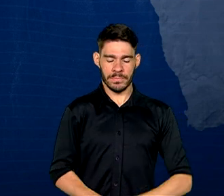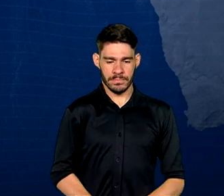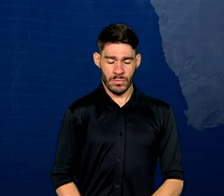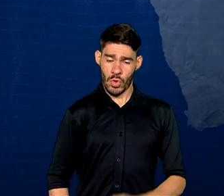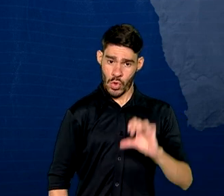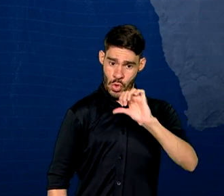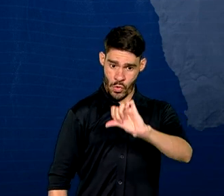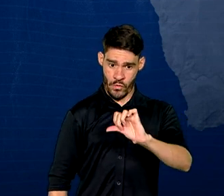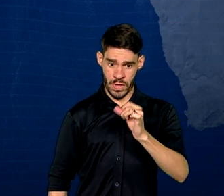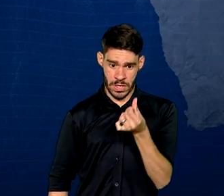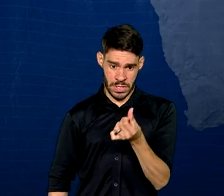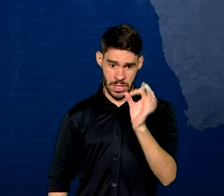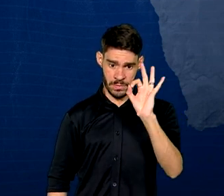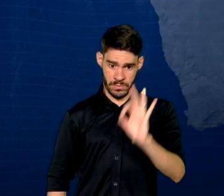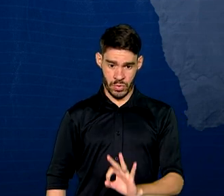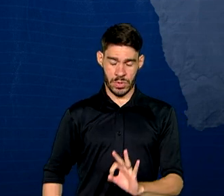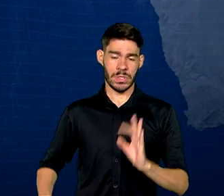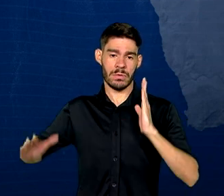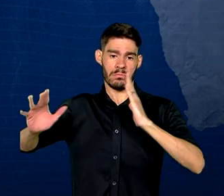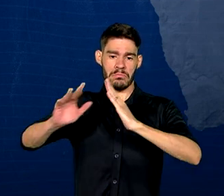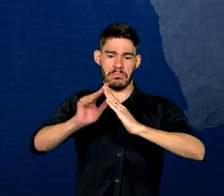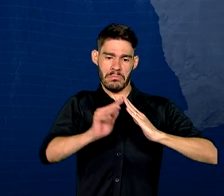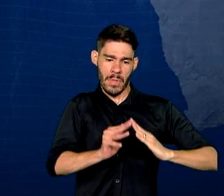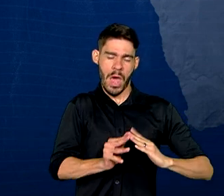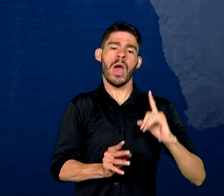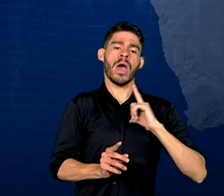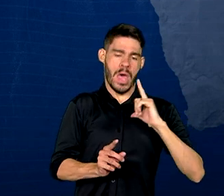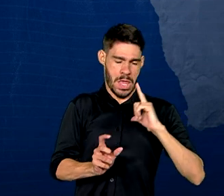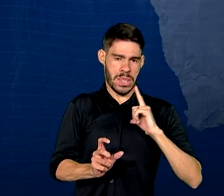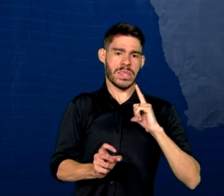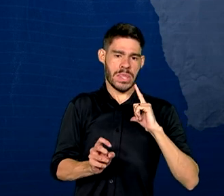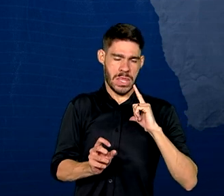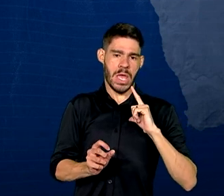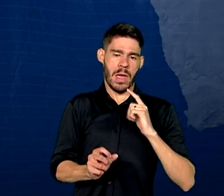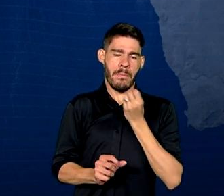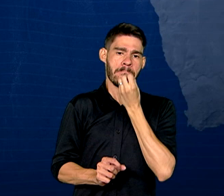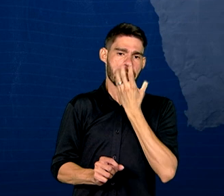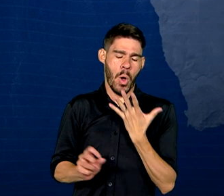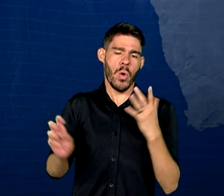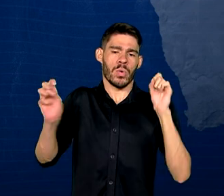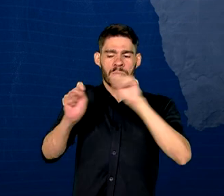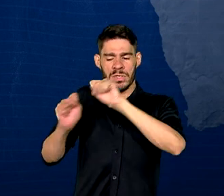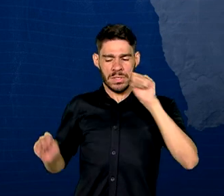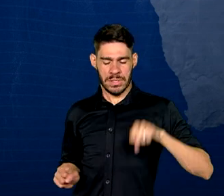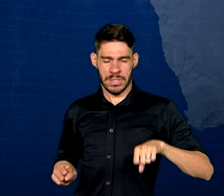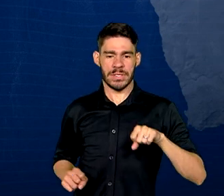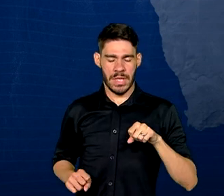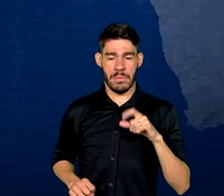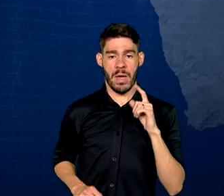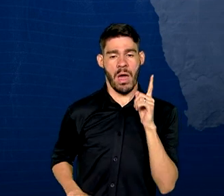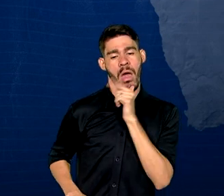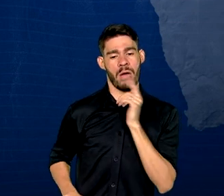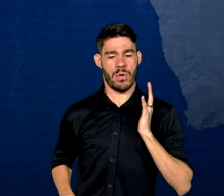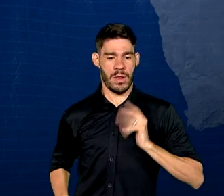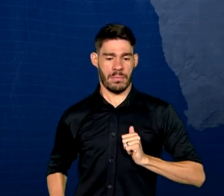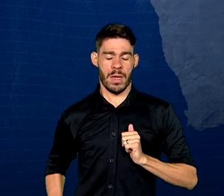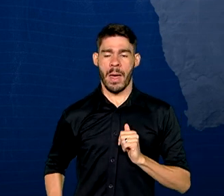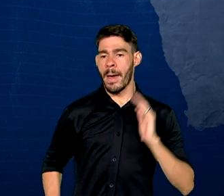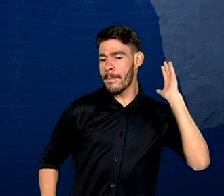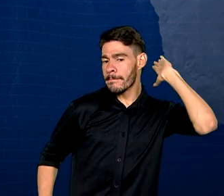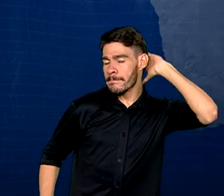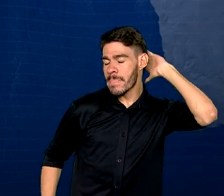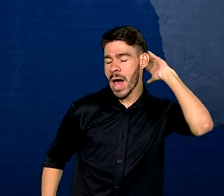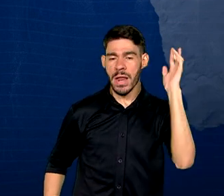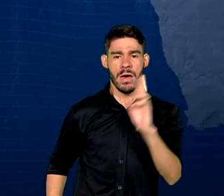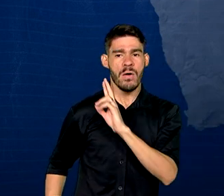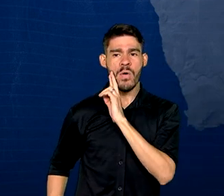com 96% dos domicílios conectados à rede geral de distribuição. Pará, Rondônia e